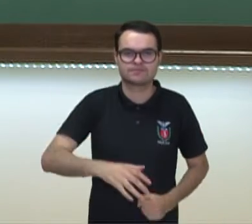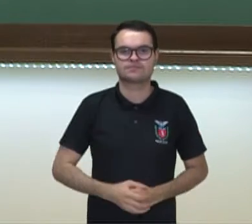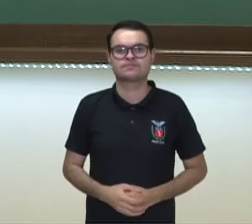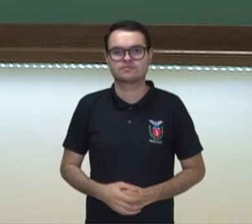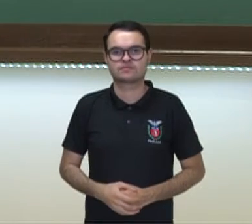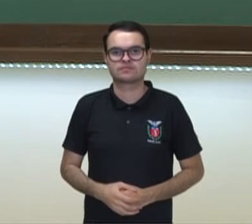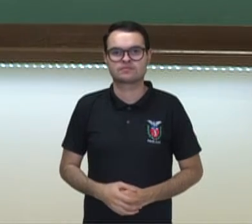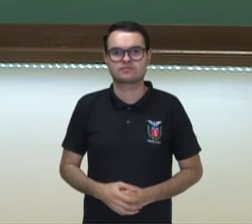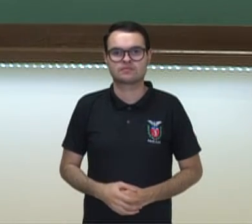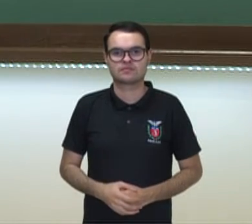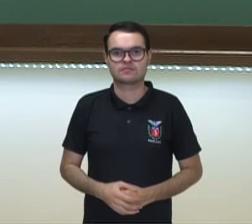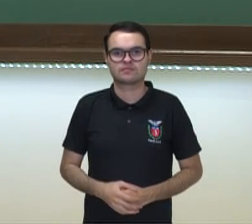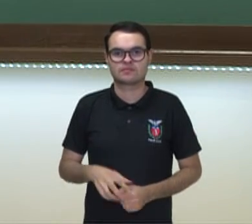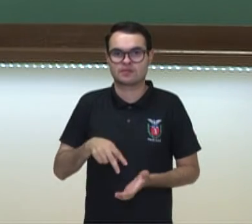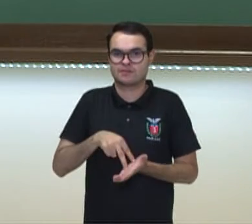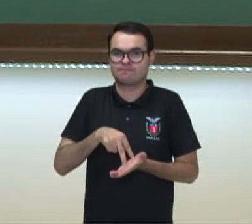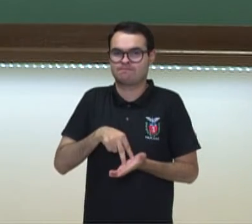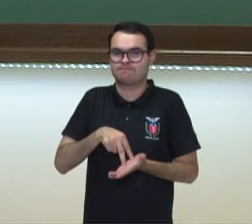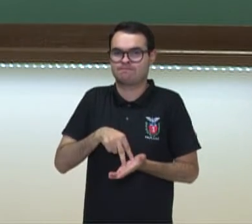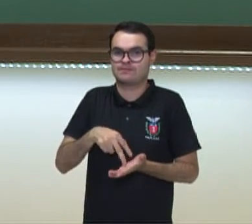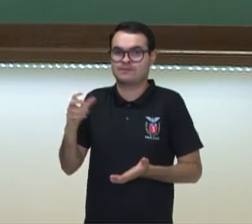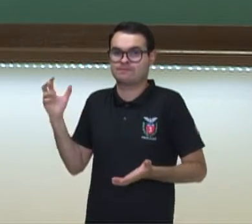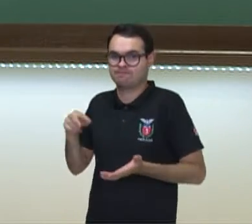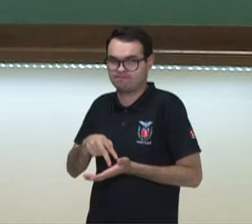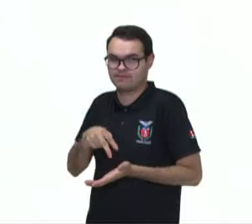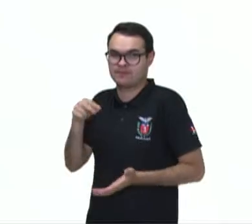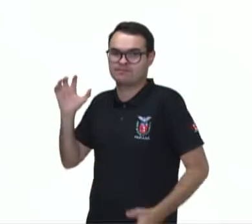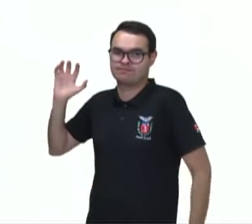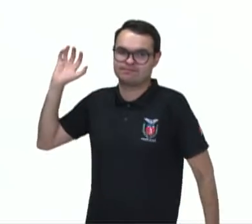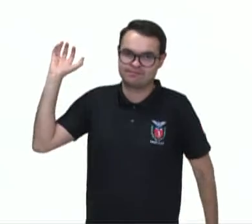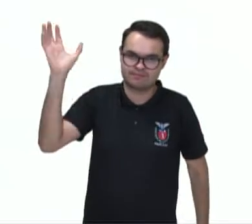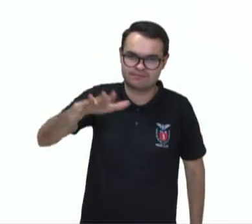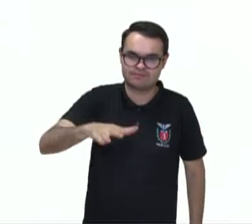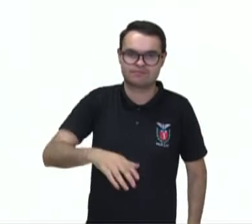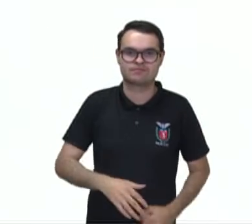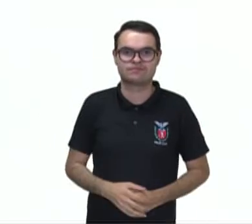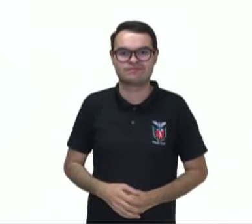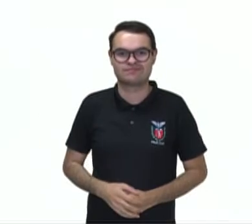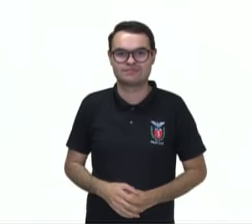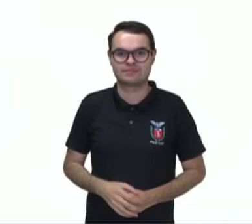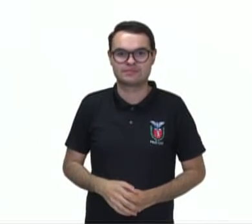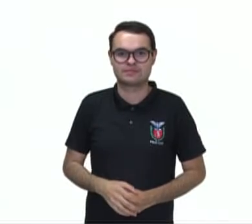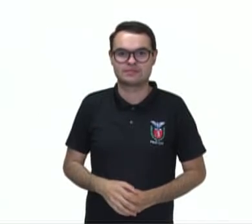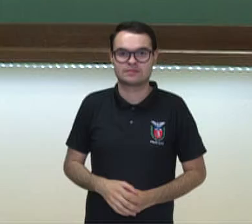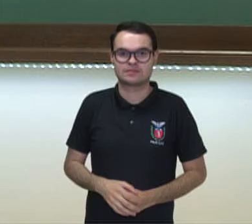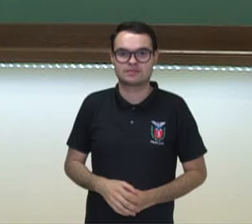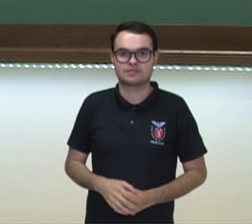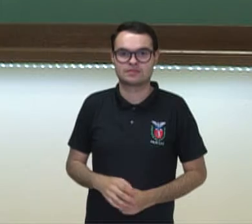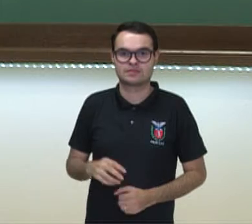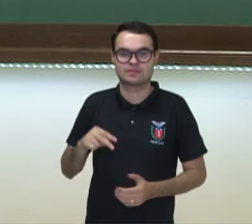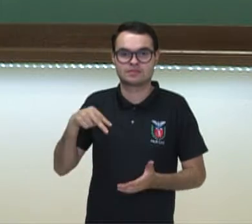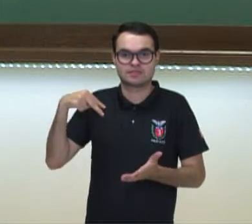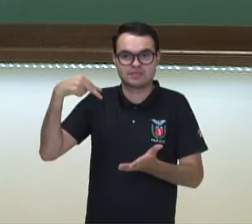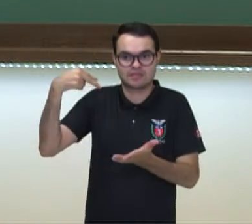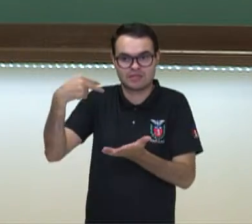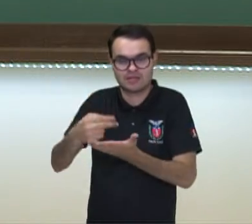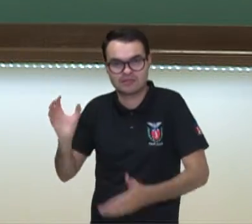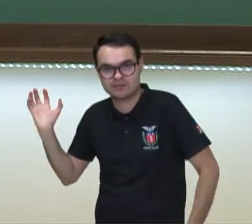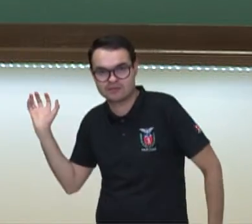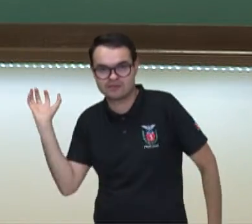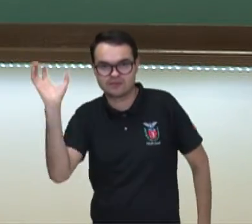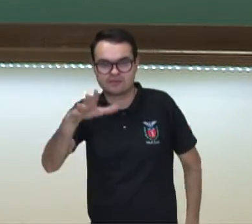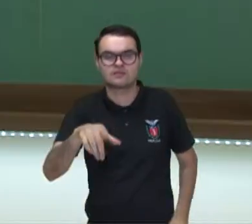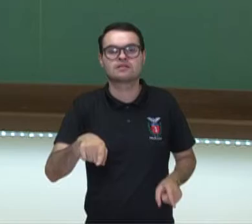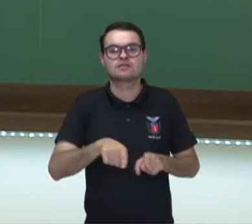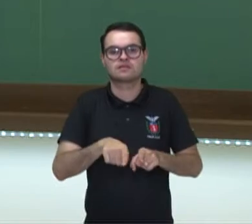Em suspensão, quando está alto. Com a queda, quando você cai, faz o arremesso lá no chão. E